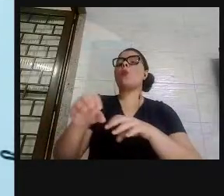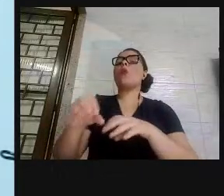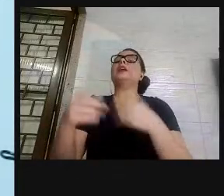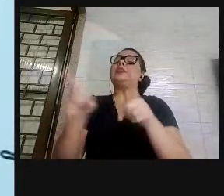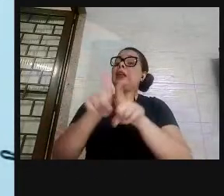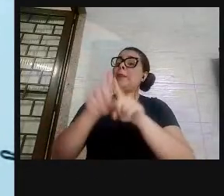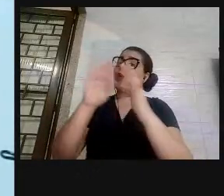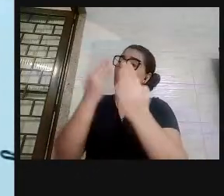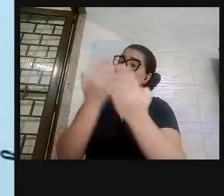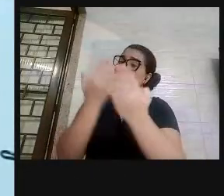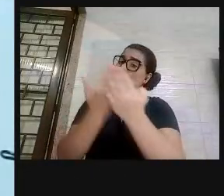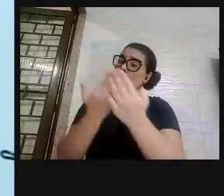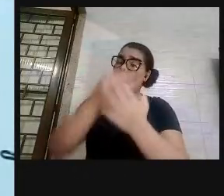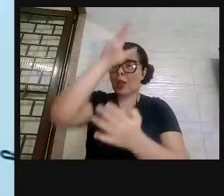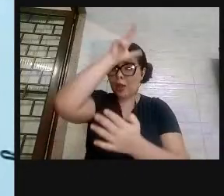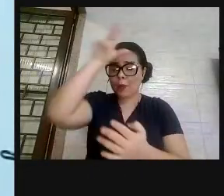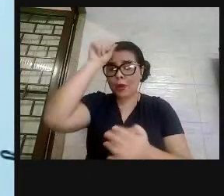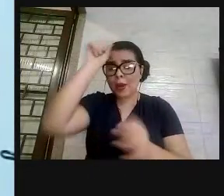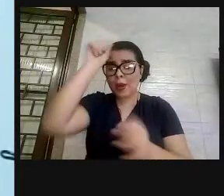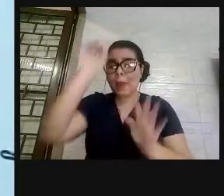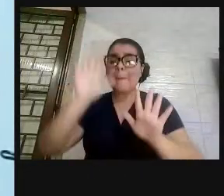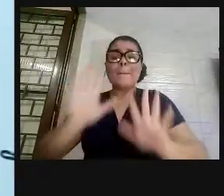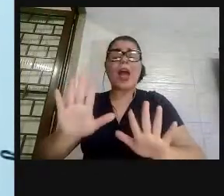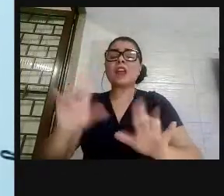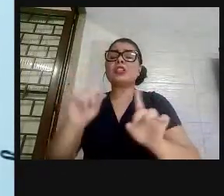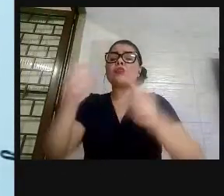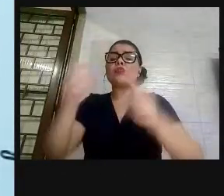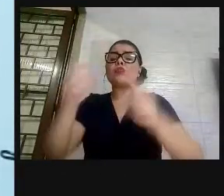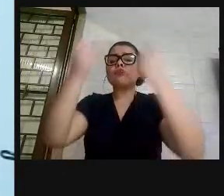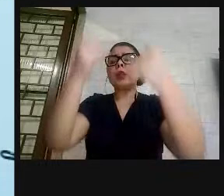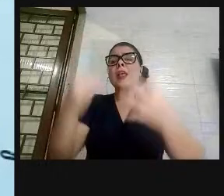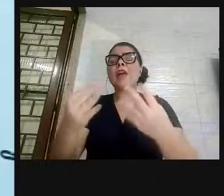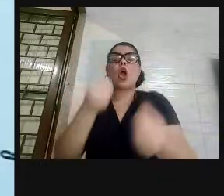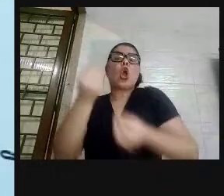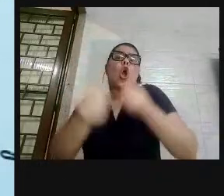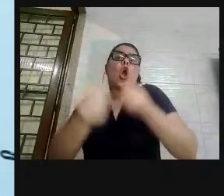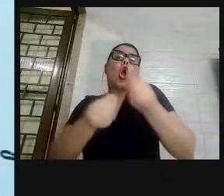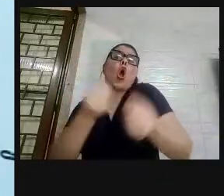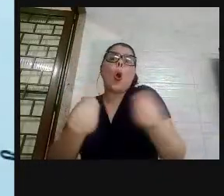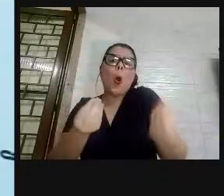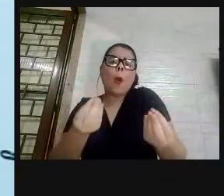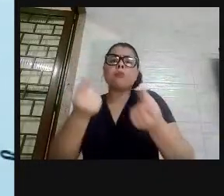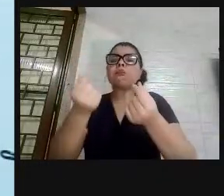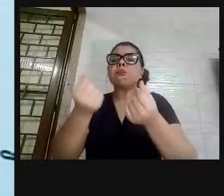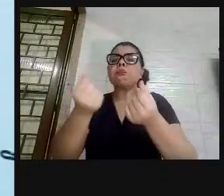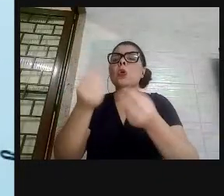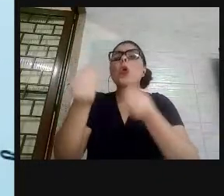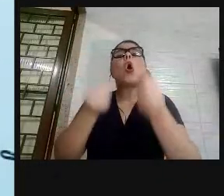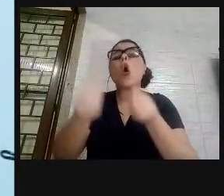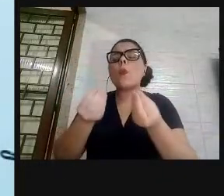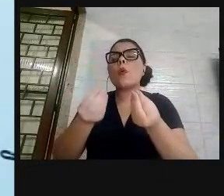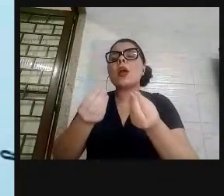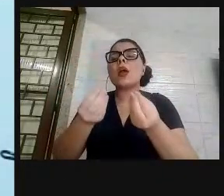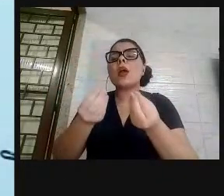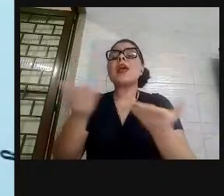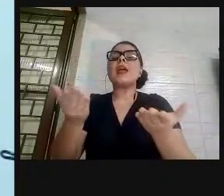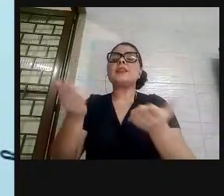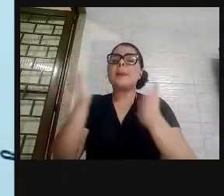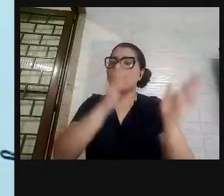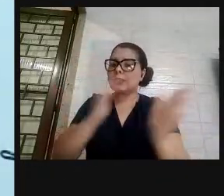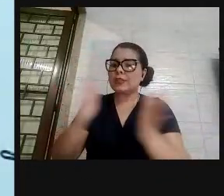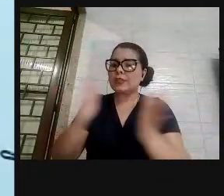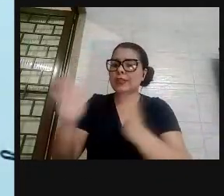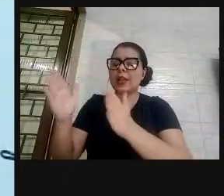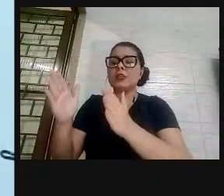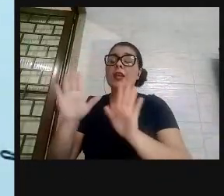mas, na verdade, não se dizia qual seria o financiamento, qual seria a fonte de financiamento, como seria esse processo na prática. Os sindicatos,